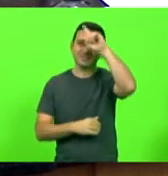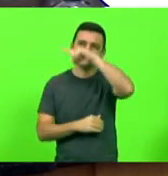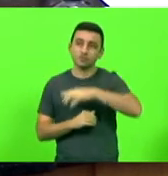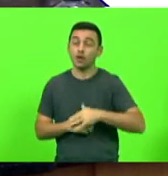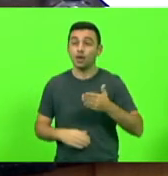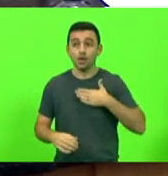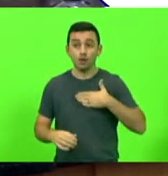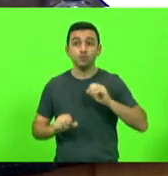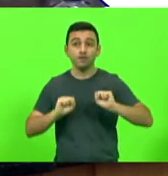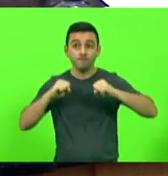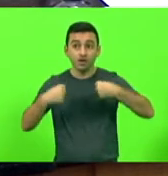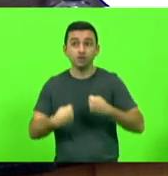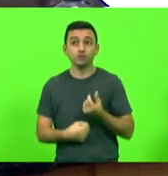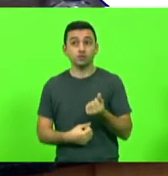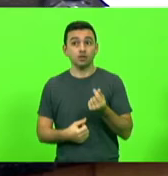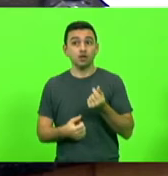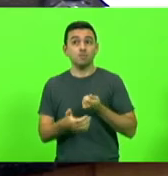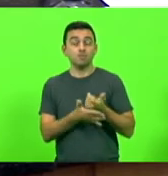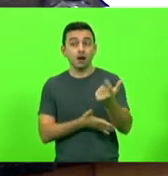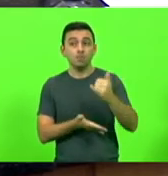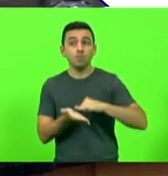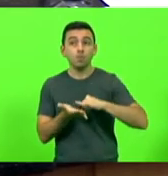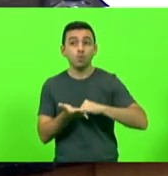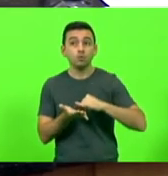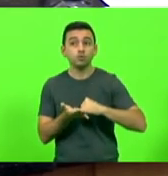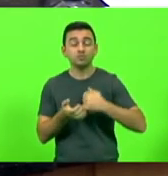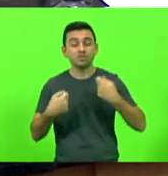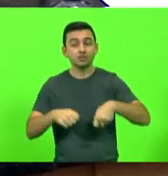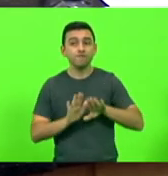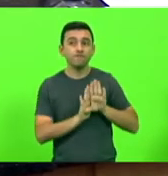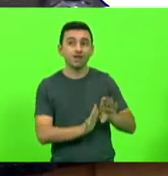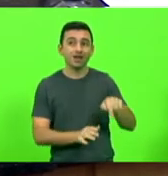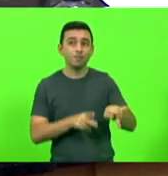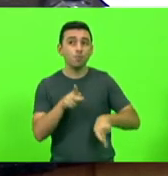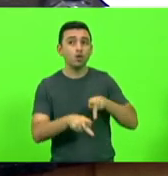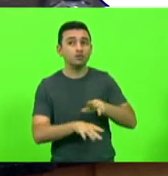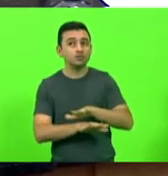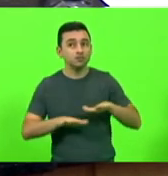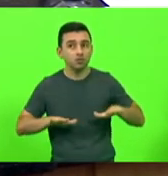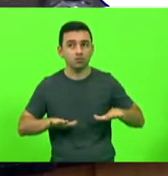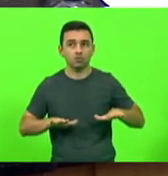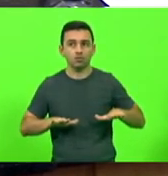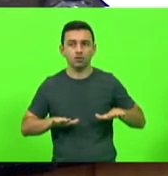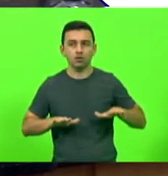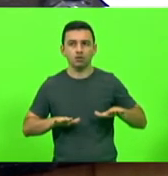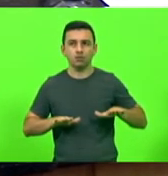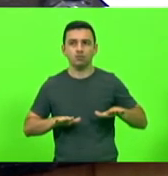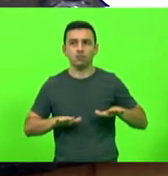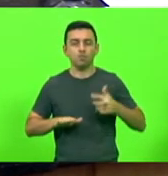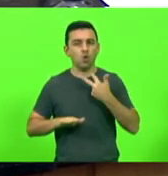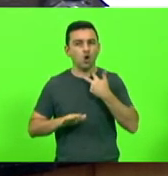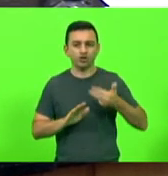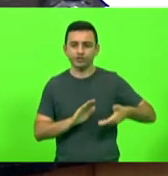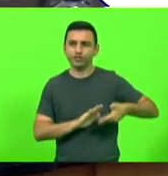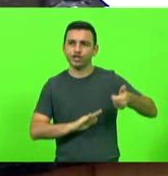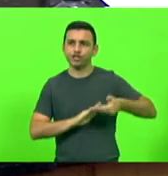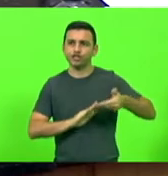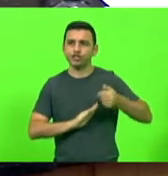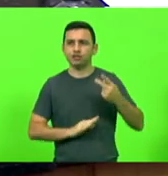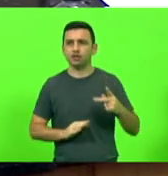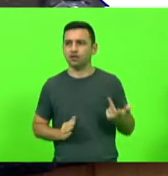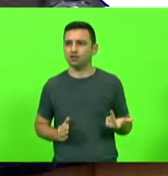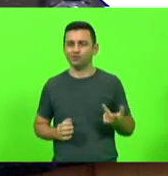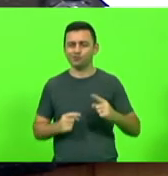minha defesa é que o dinheiro do pagador de impostos fique com o pagador de impostos, não saia do seu bolso, porque não faz